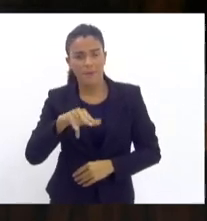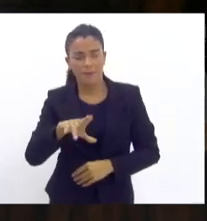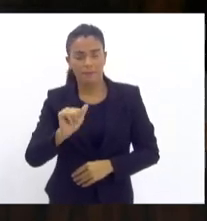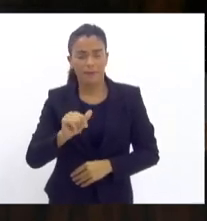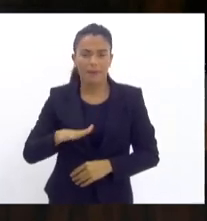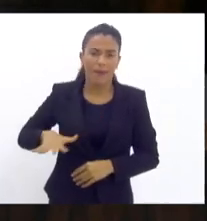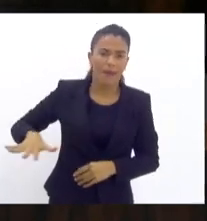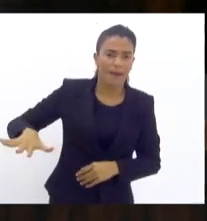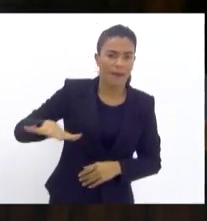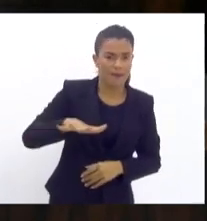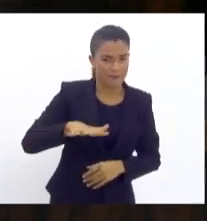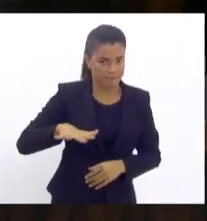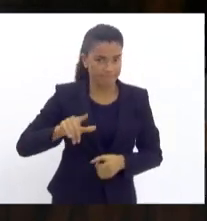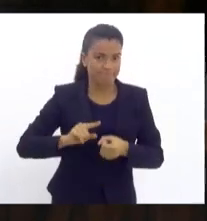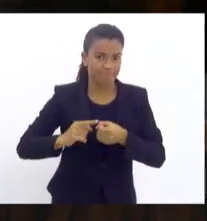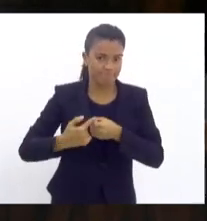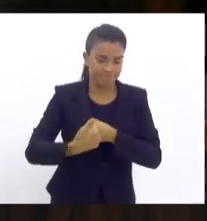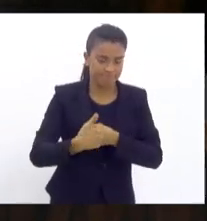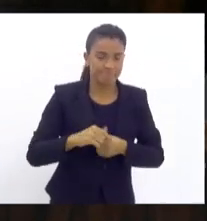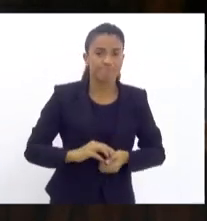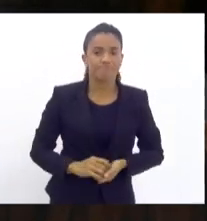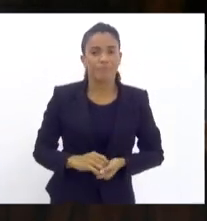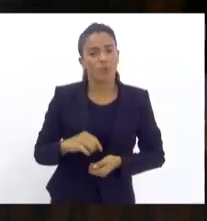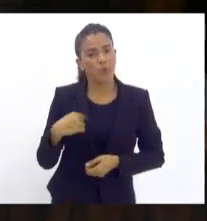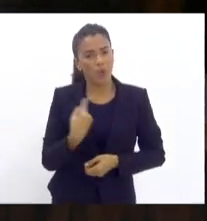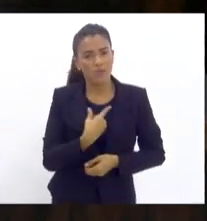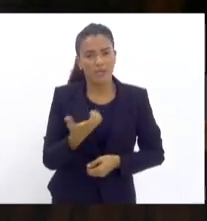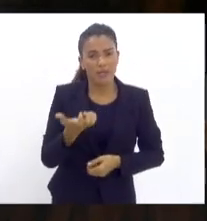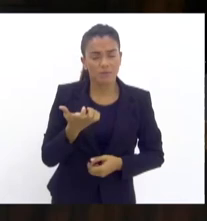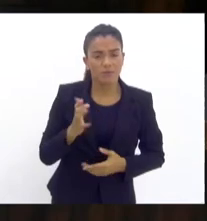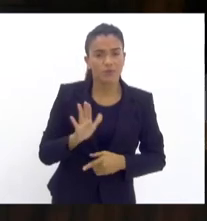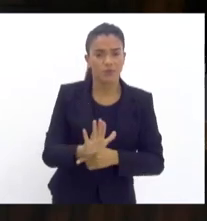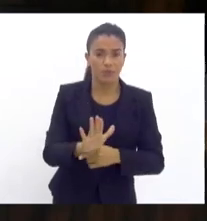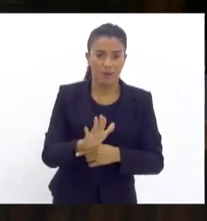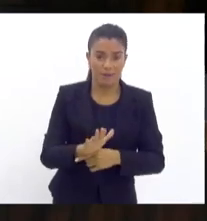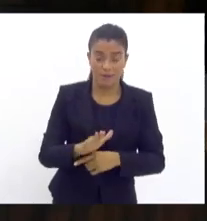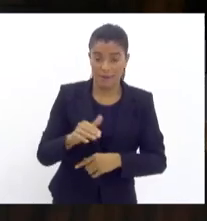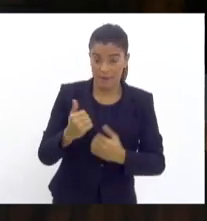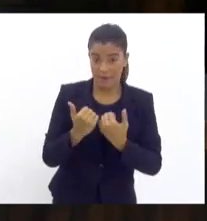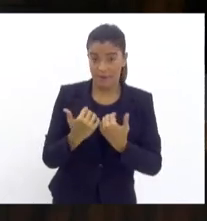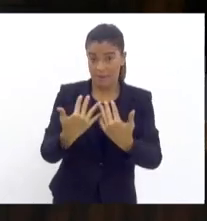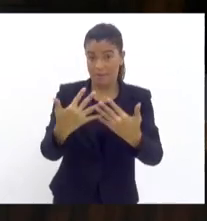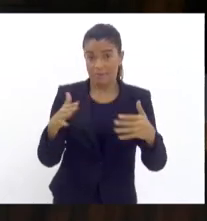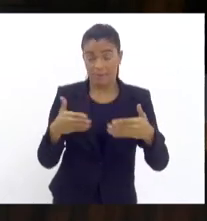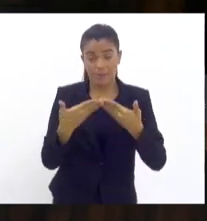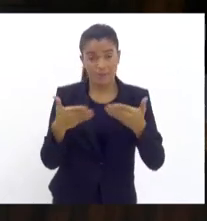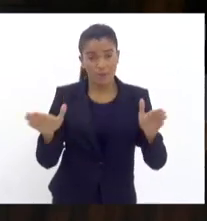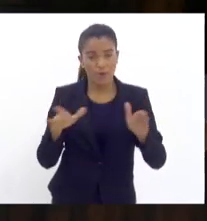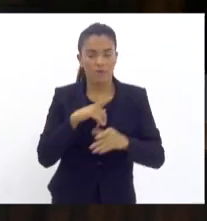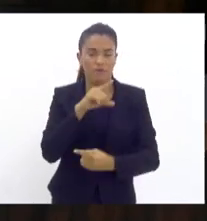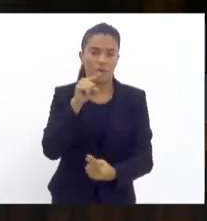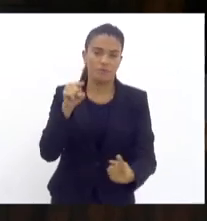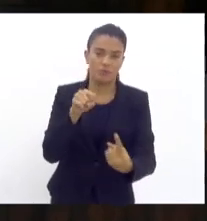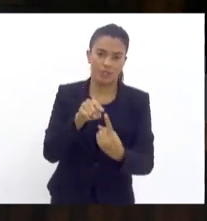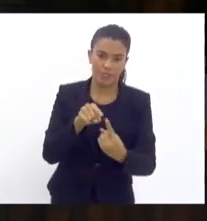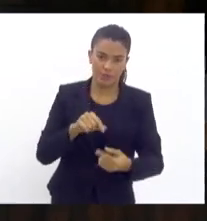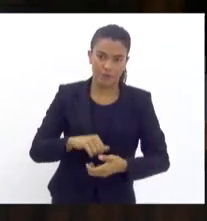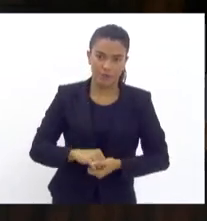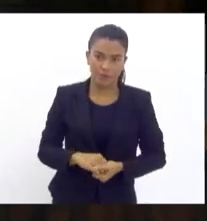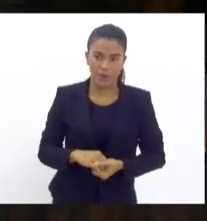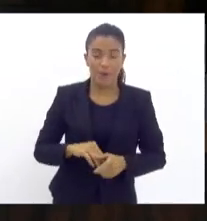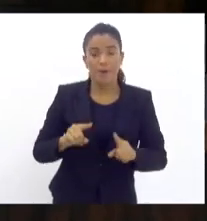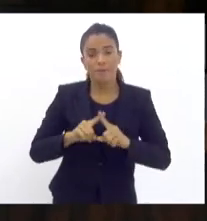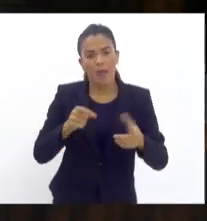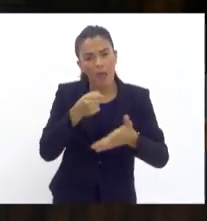adjacências contem conosco nós queremos ajudar e esta audiência pública teve este intuito mas a